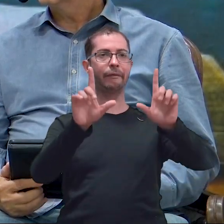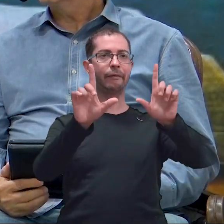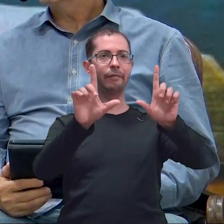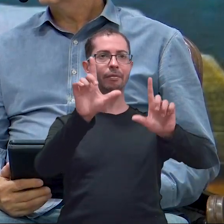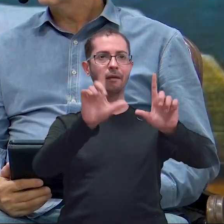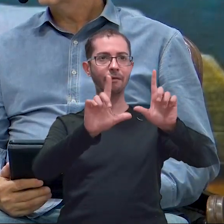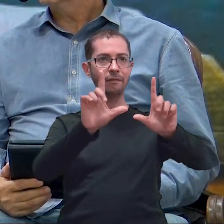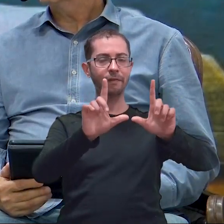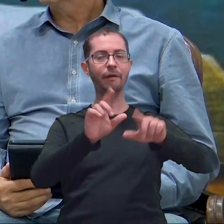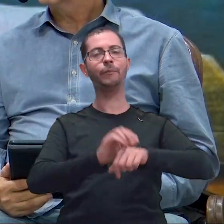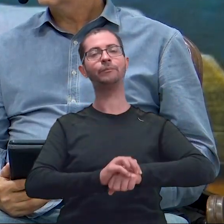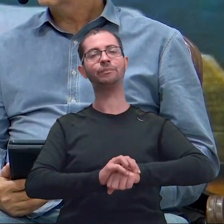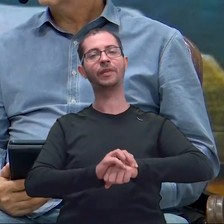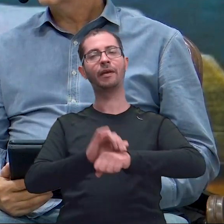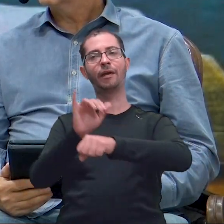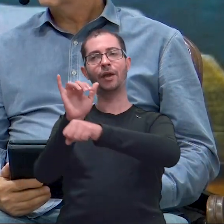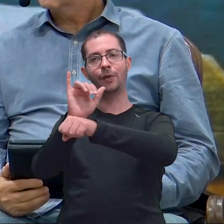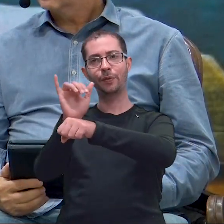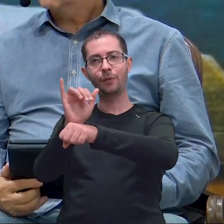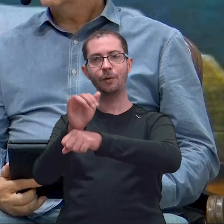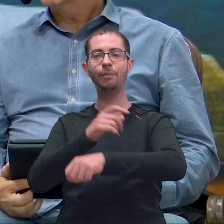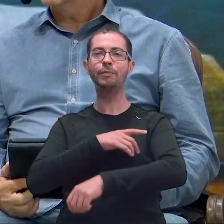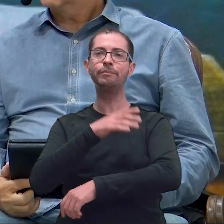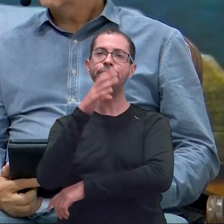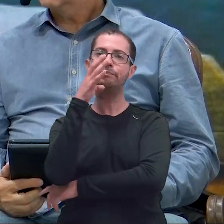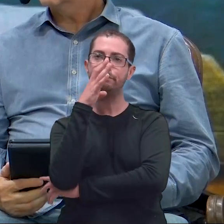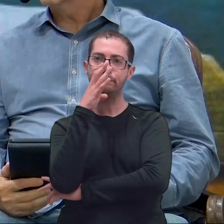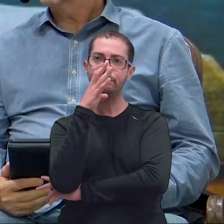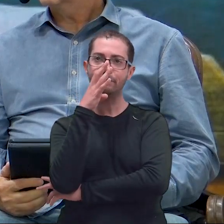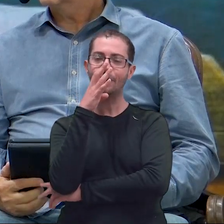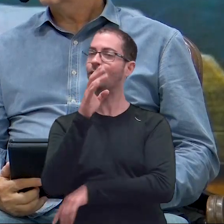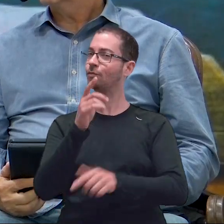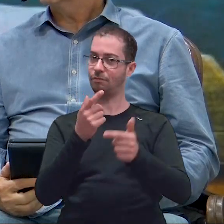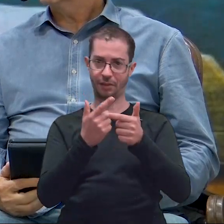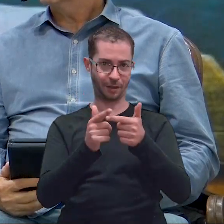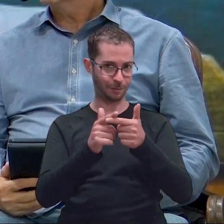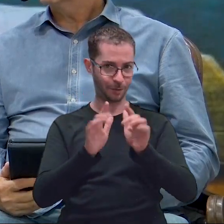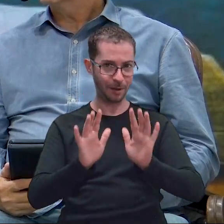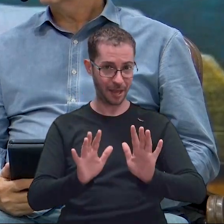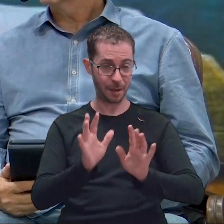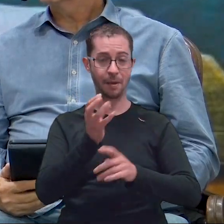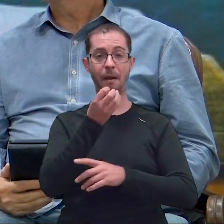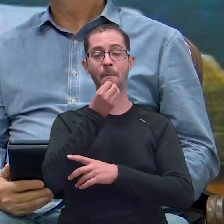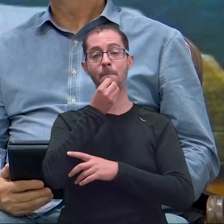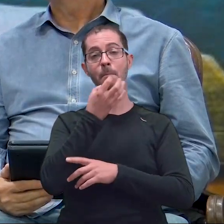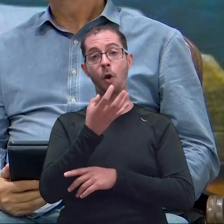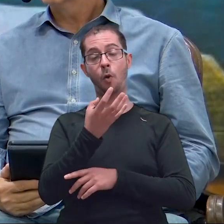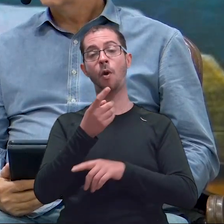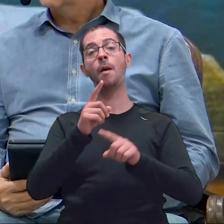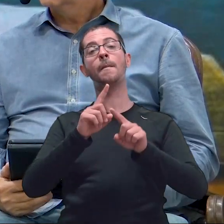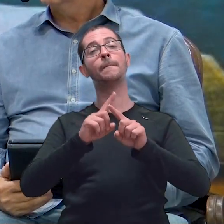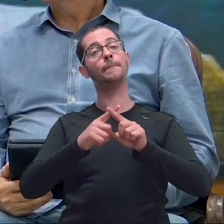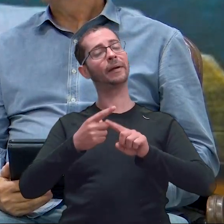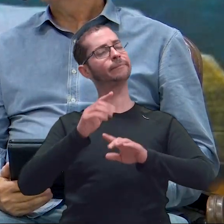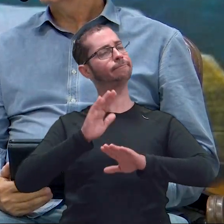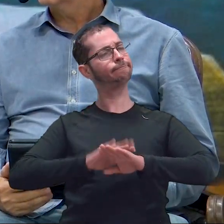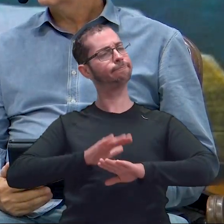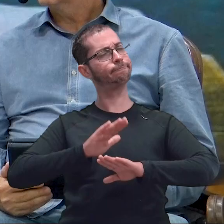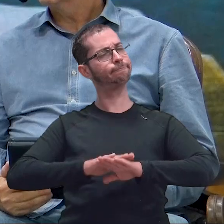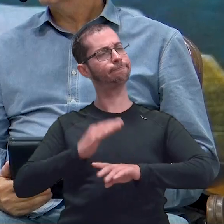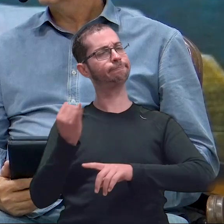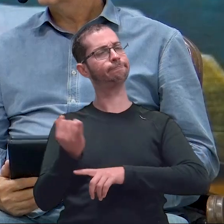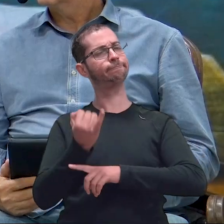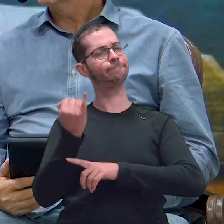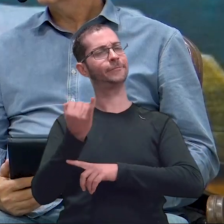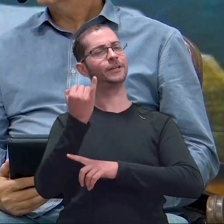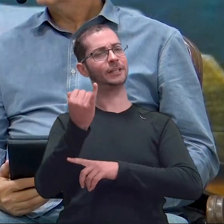ouvindo até a palavra. Não tem problema. Isso é bom. Edifica. Mas pegar a palavra... Eu posso falar para você